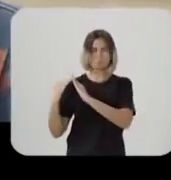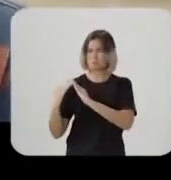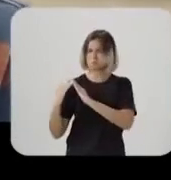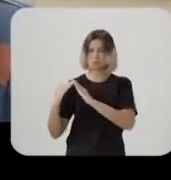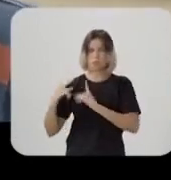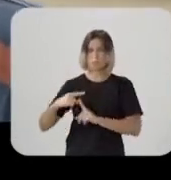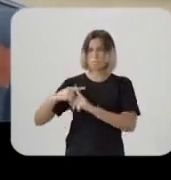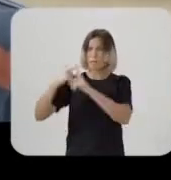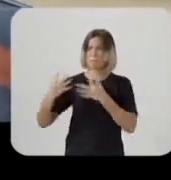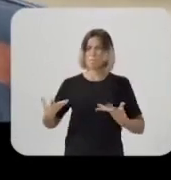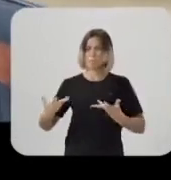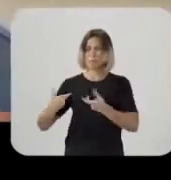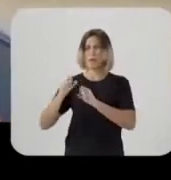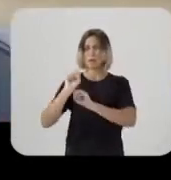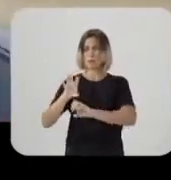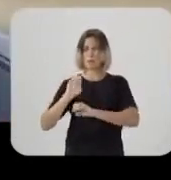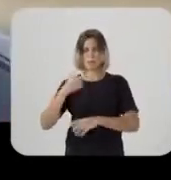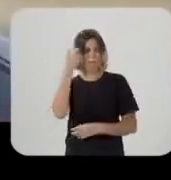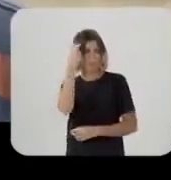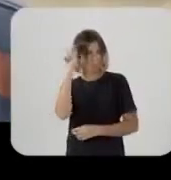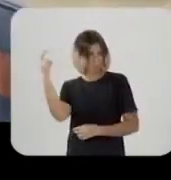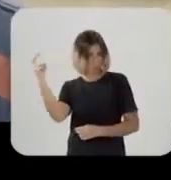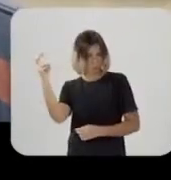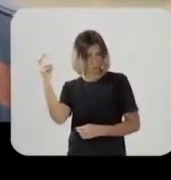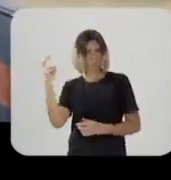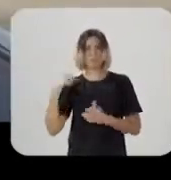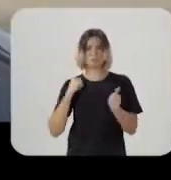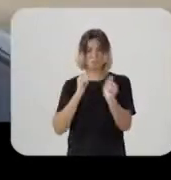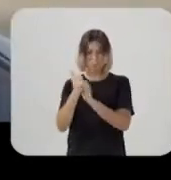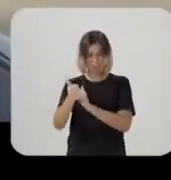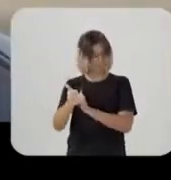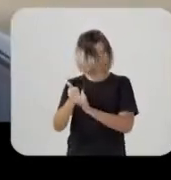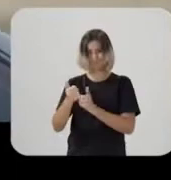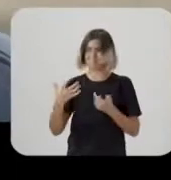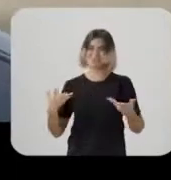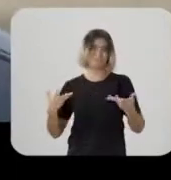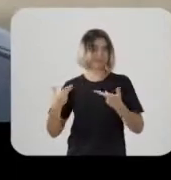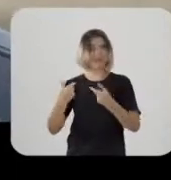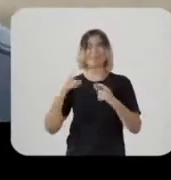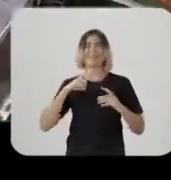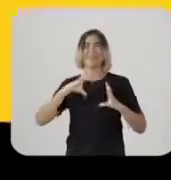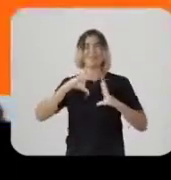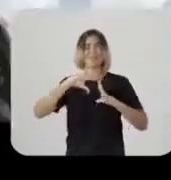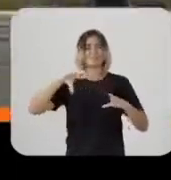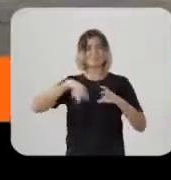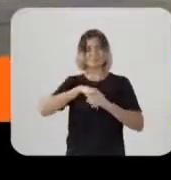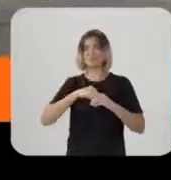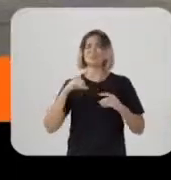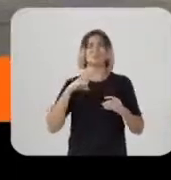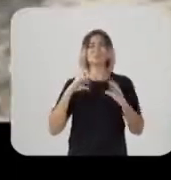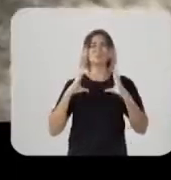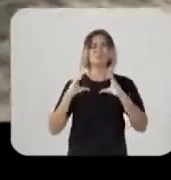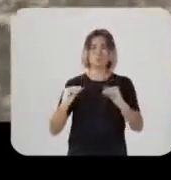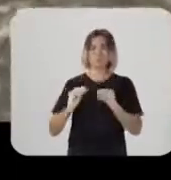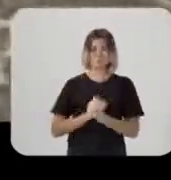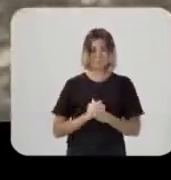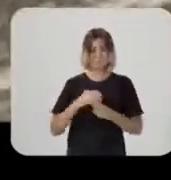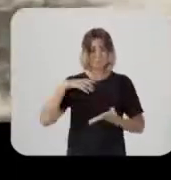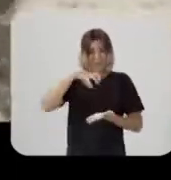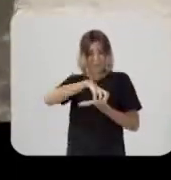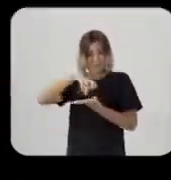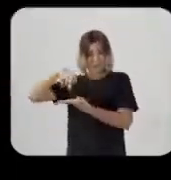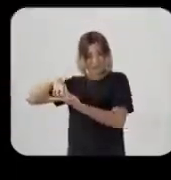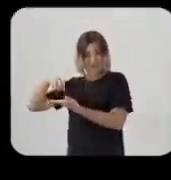mora, ia ser uma coisa ideal. Educação, cultura, esporte, lazer, a tem tudo, pô. E dois novos parques para a gente viver